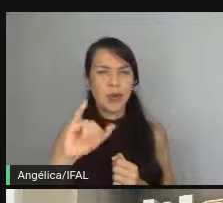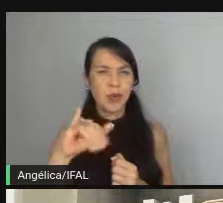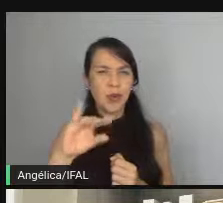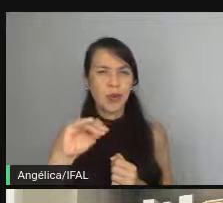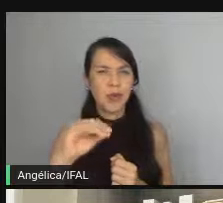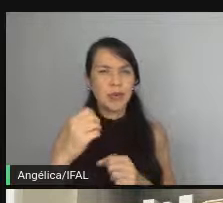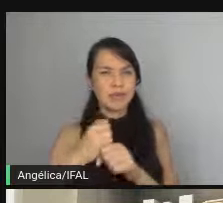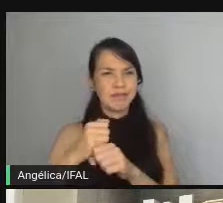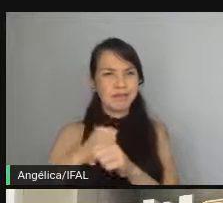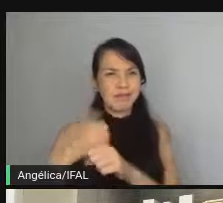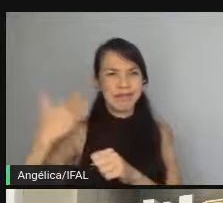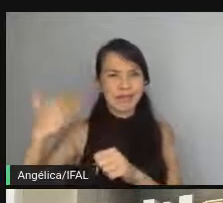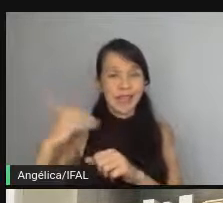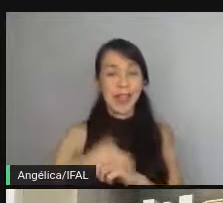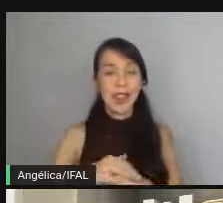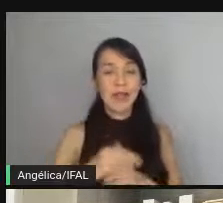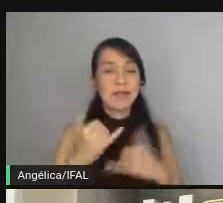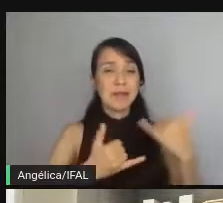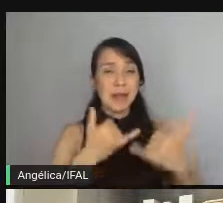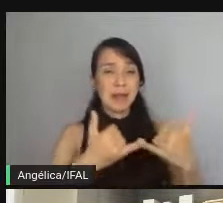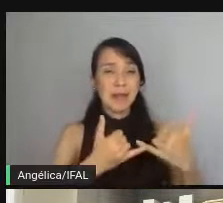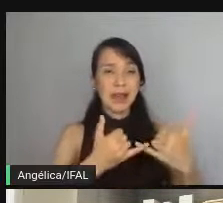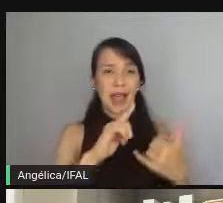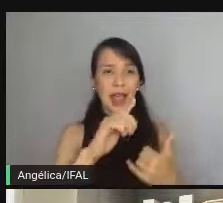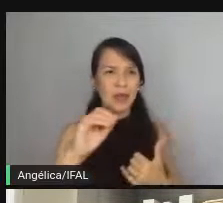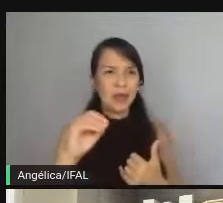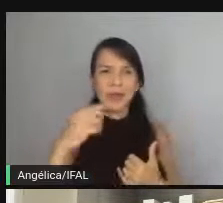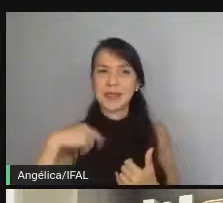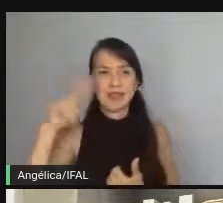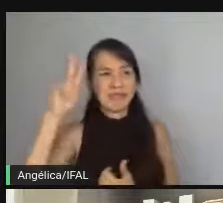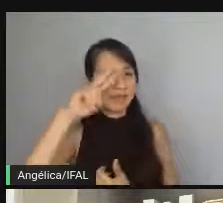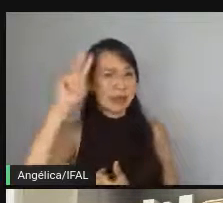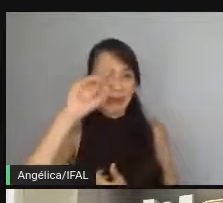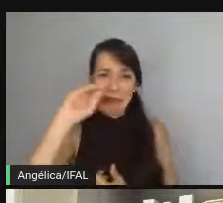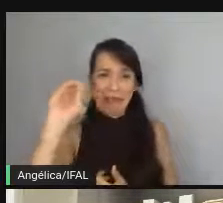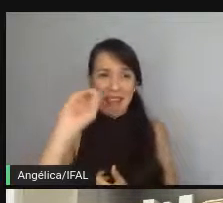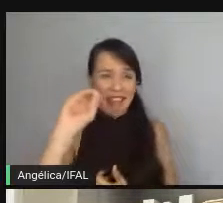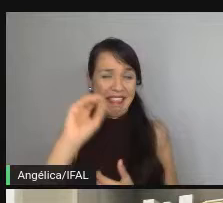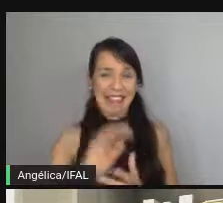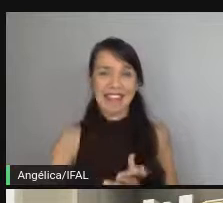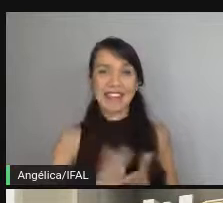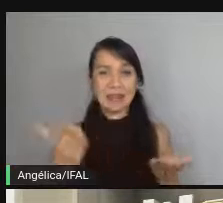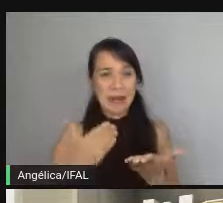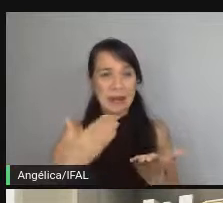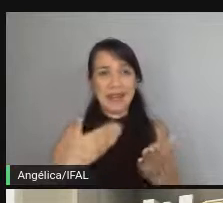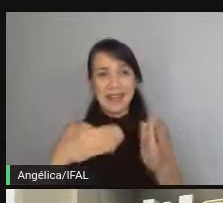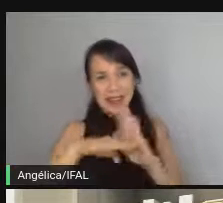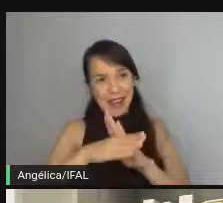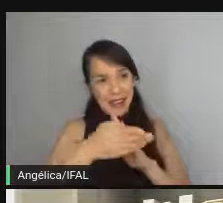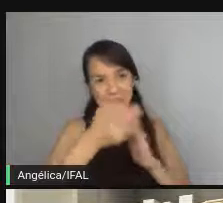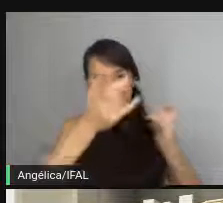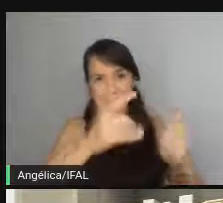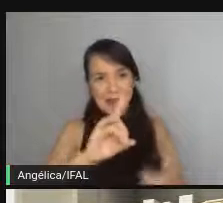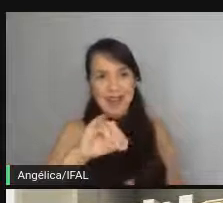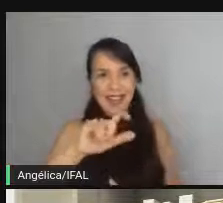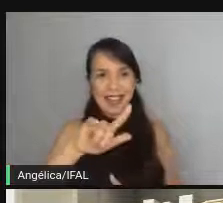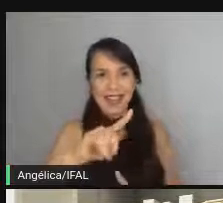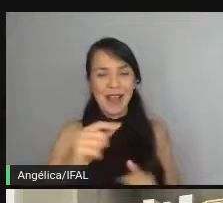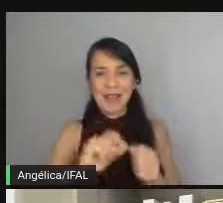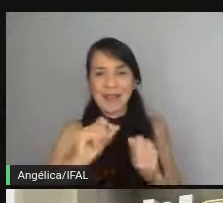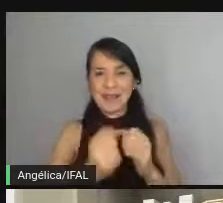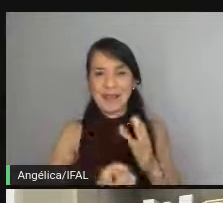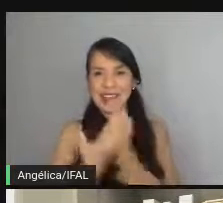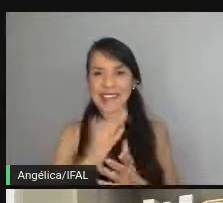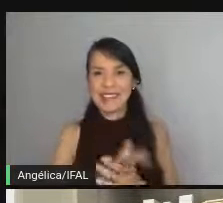muitos anos atrás, para brincar no gol, mas eu não lembro de nada. Então, agora que tu entra, Fário, vamos criar um projeto aí